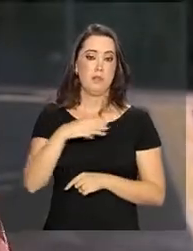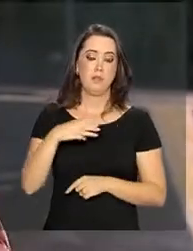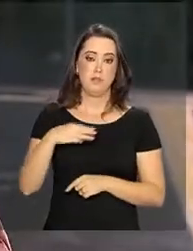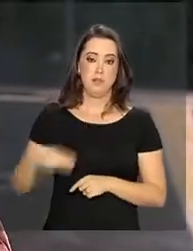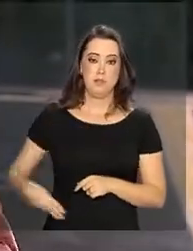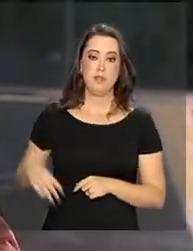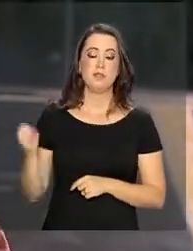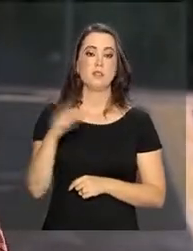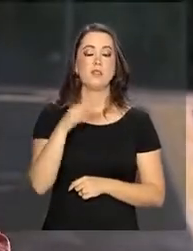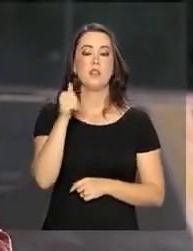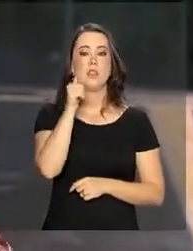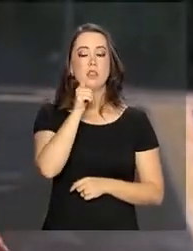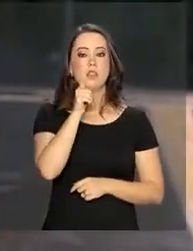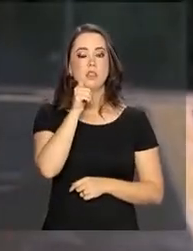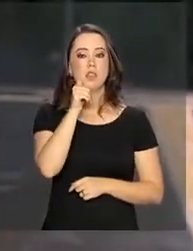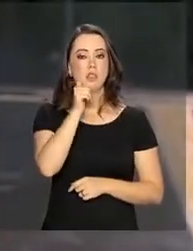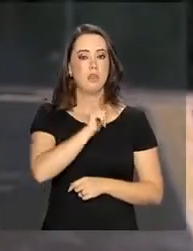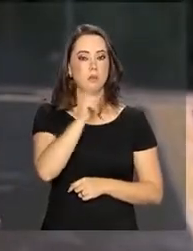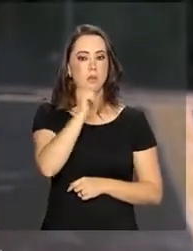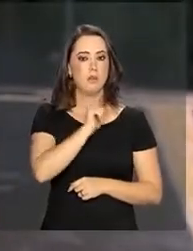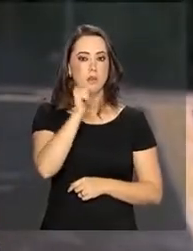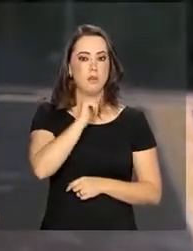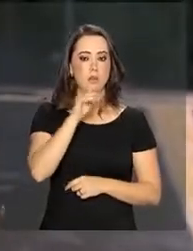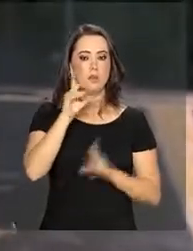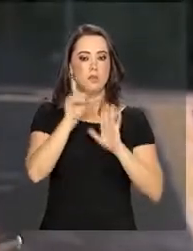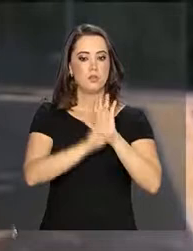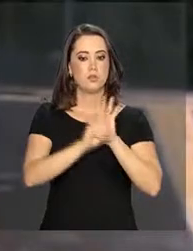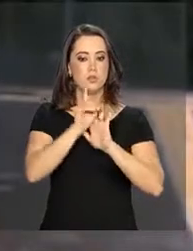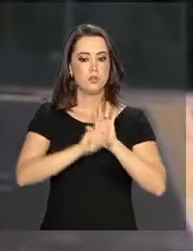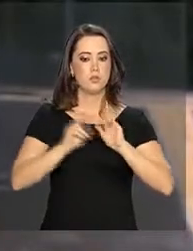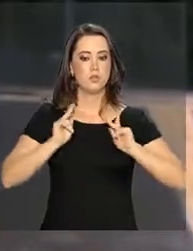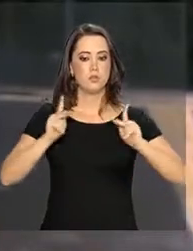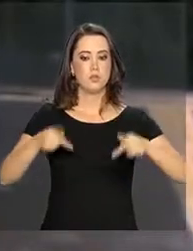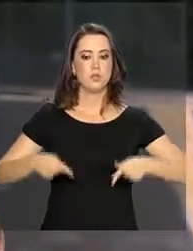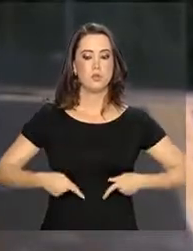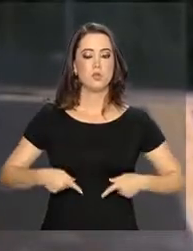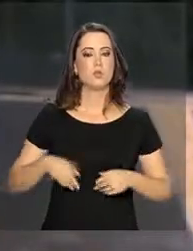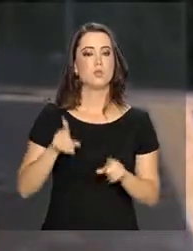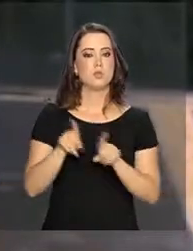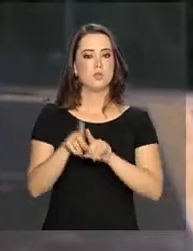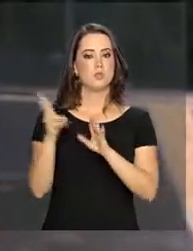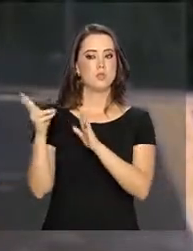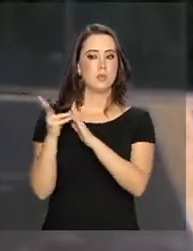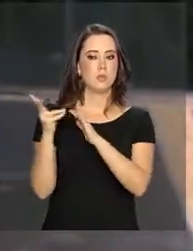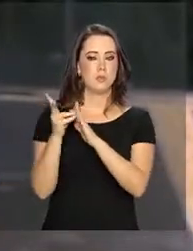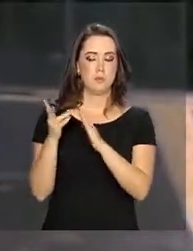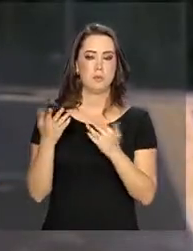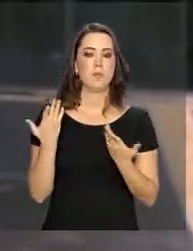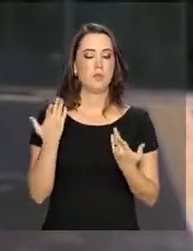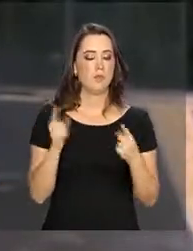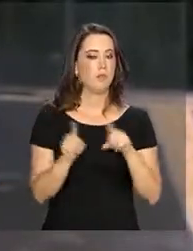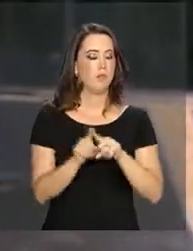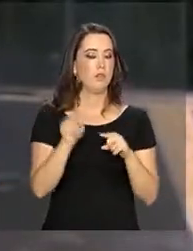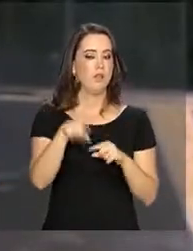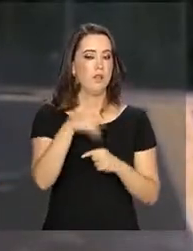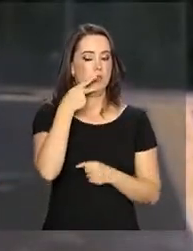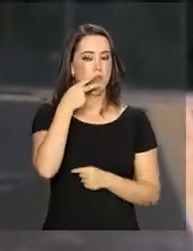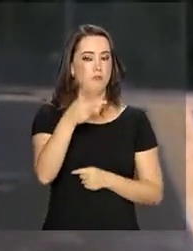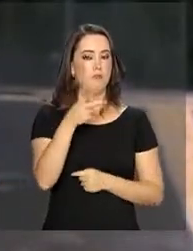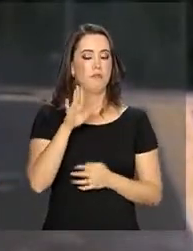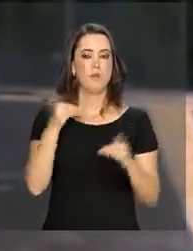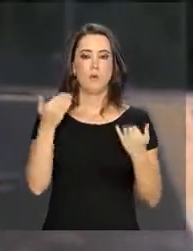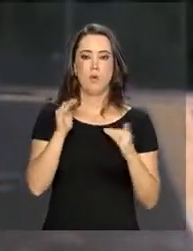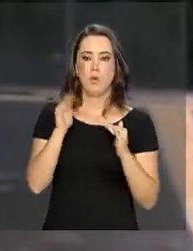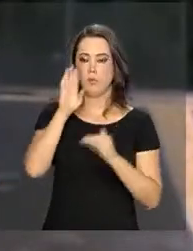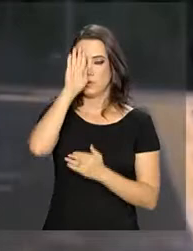a FUNAI. A nova ministra, Damaris Alves, conversou com a imprensa aqui e falou sobre as prioridades à frente